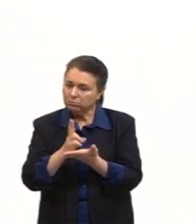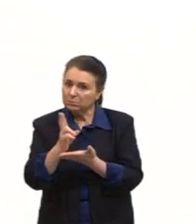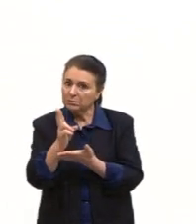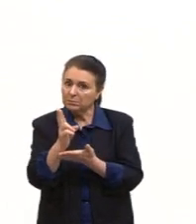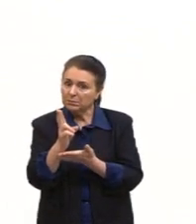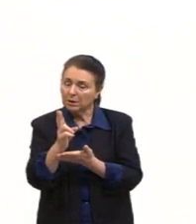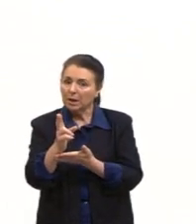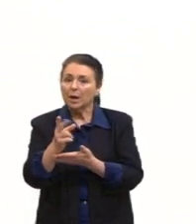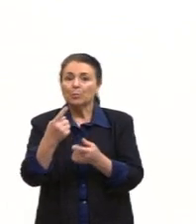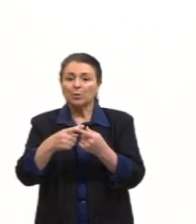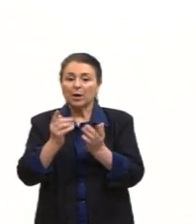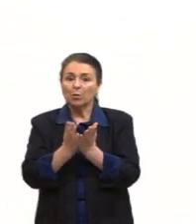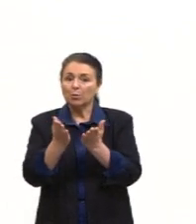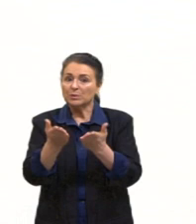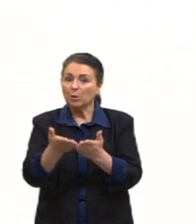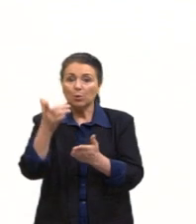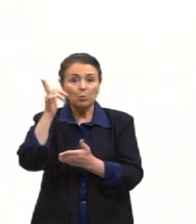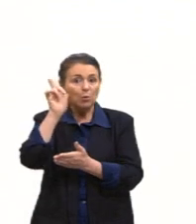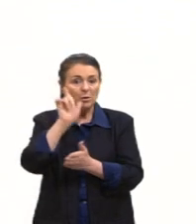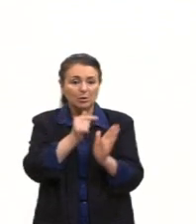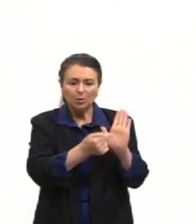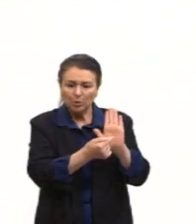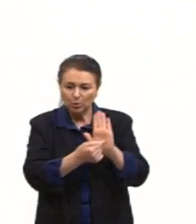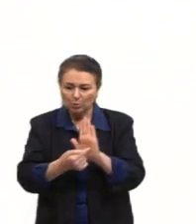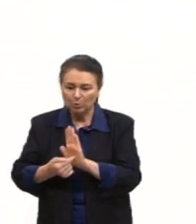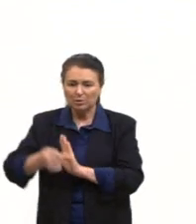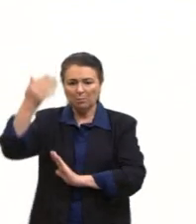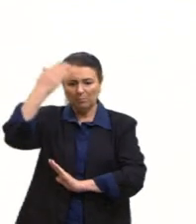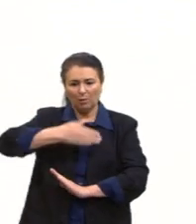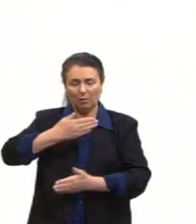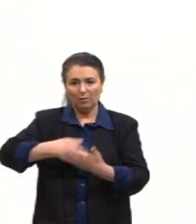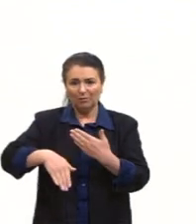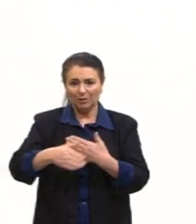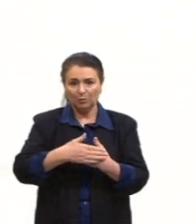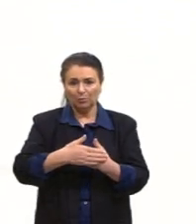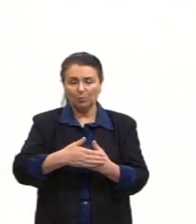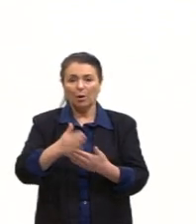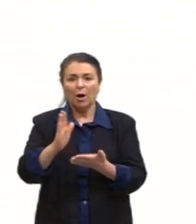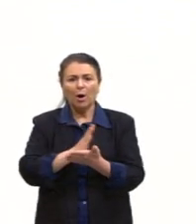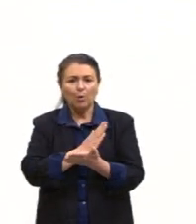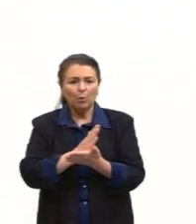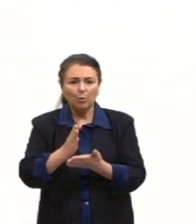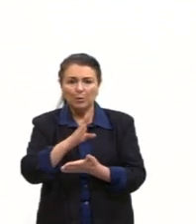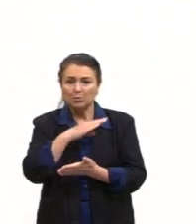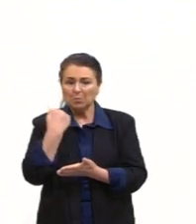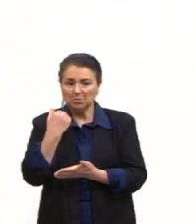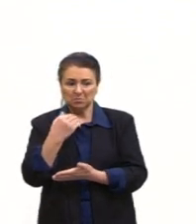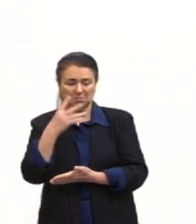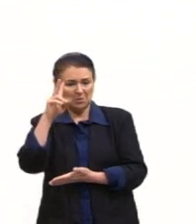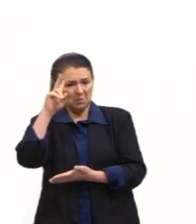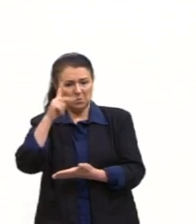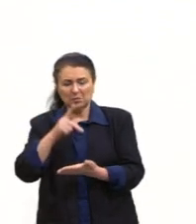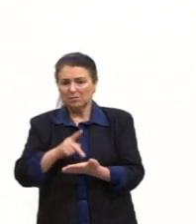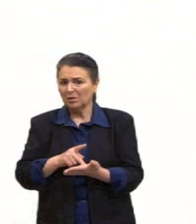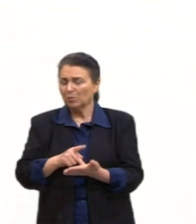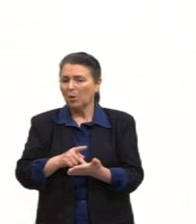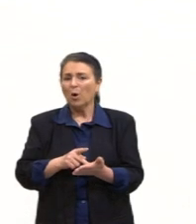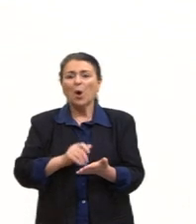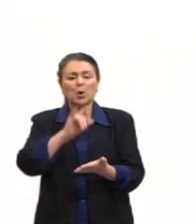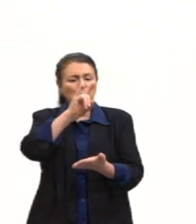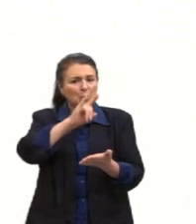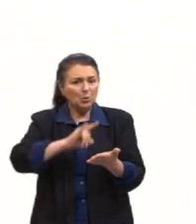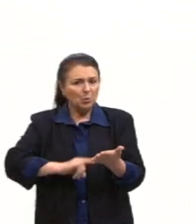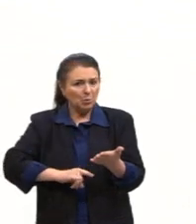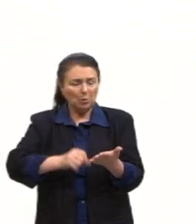conseguiu dar conta de tudo o que aconteceu. Então, algumas mortes foram reconhecidas, alguns documentos foram